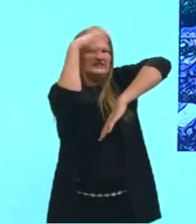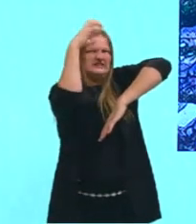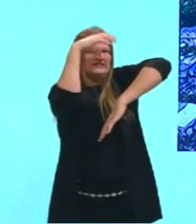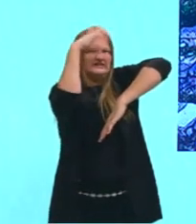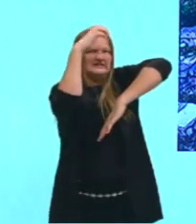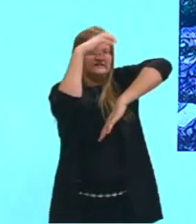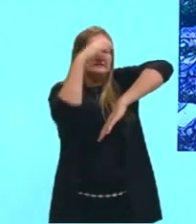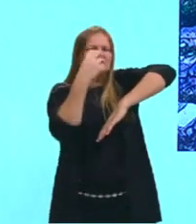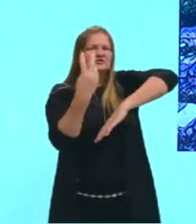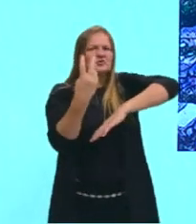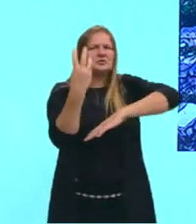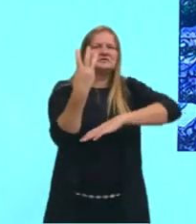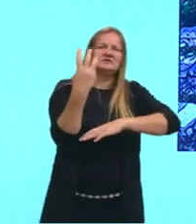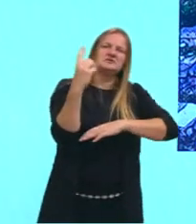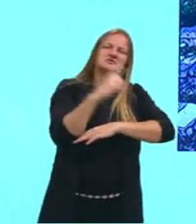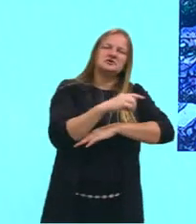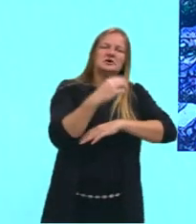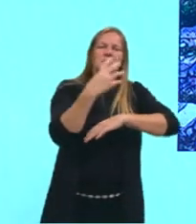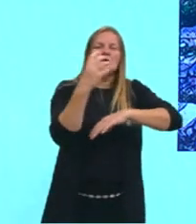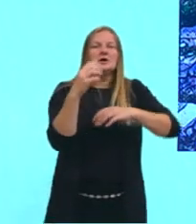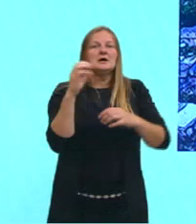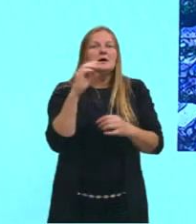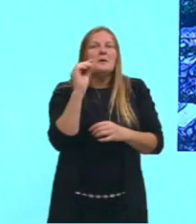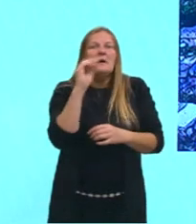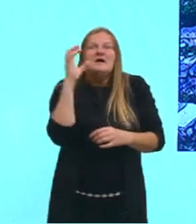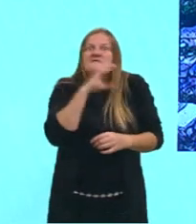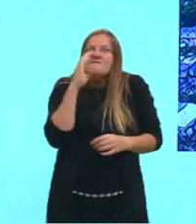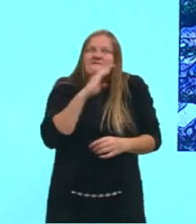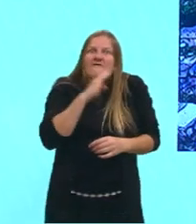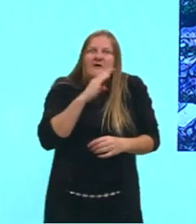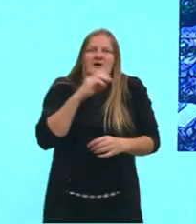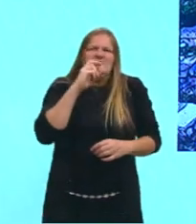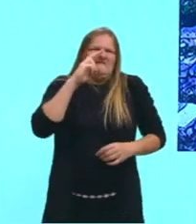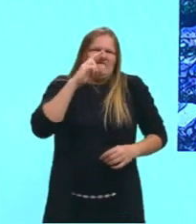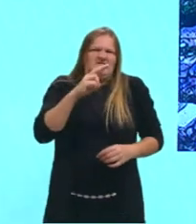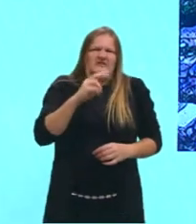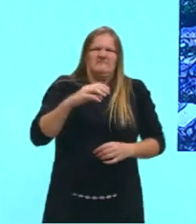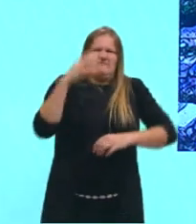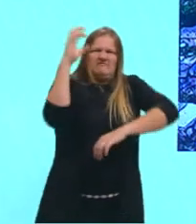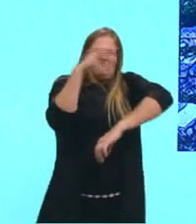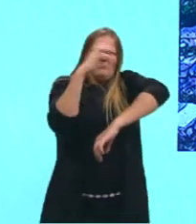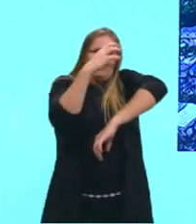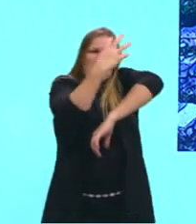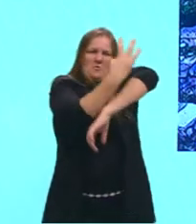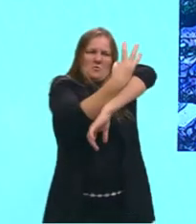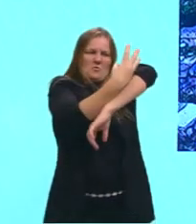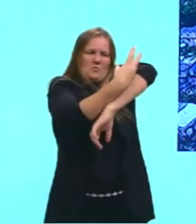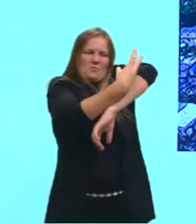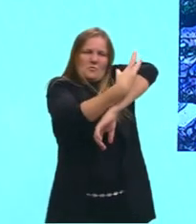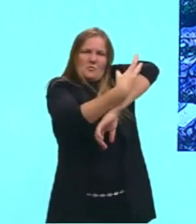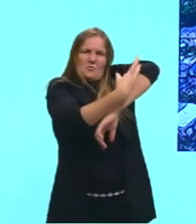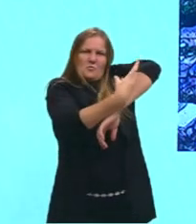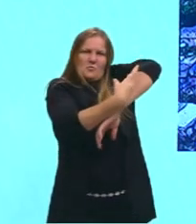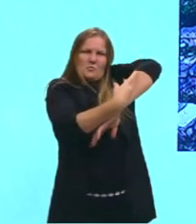né? Ali dois, três dias chovendo e aí, de repente, vem uma chuva um pouco mais forte. A água, então, lubrifica esse